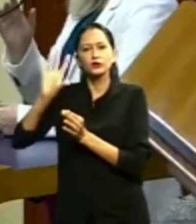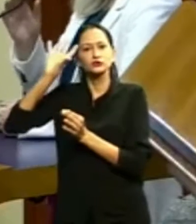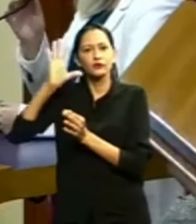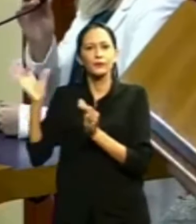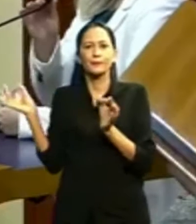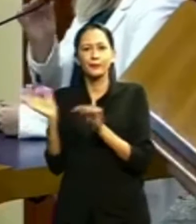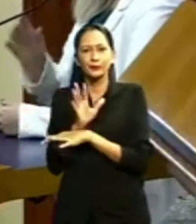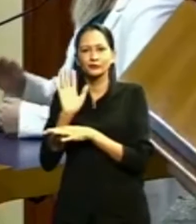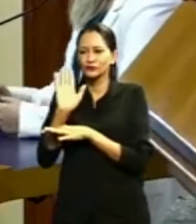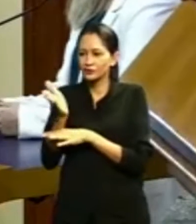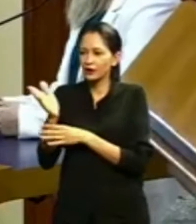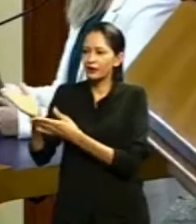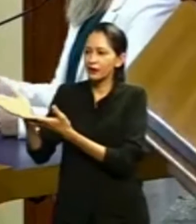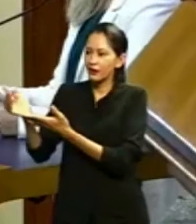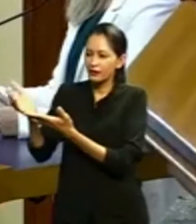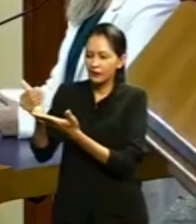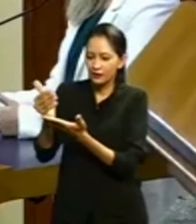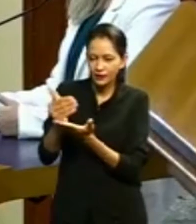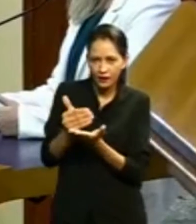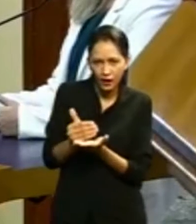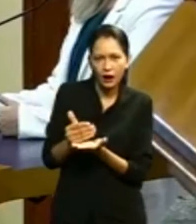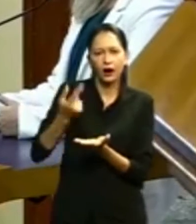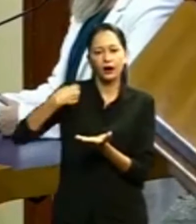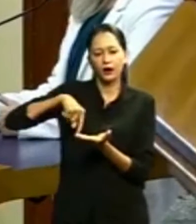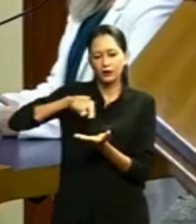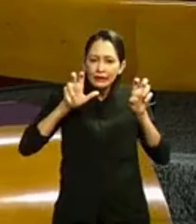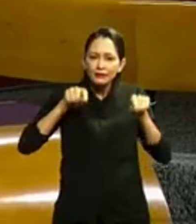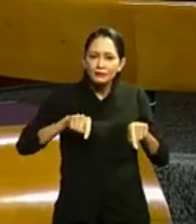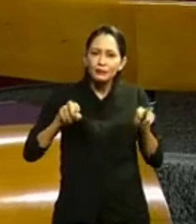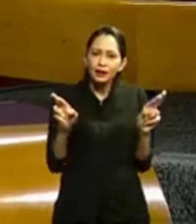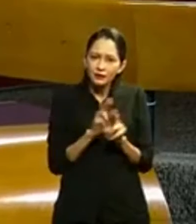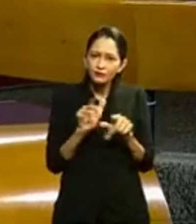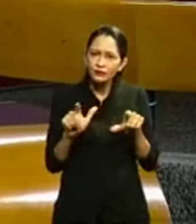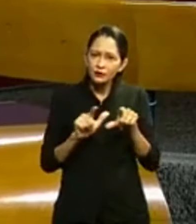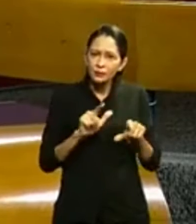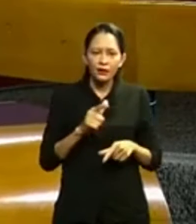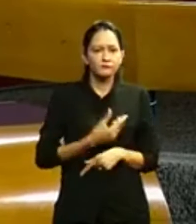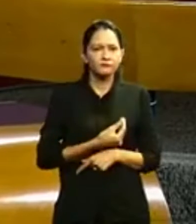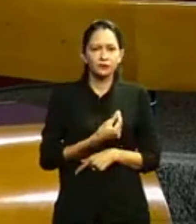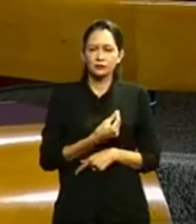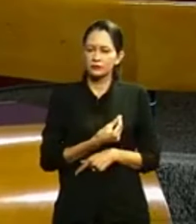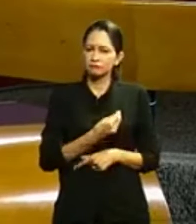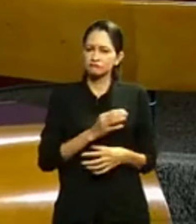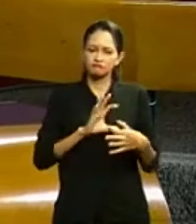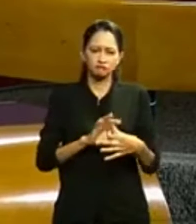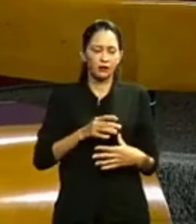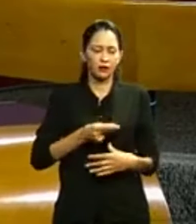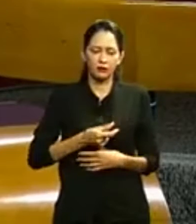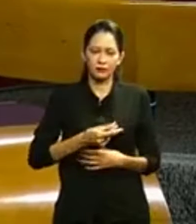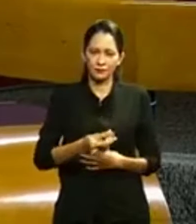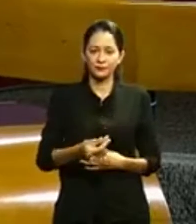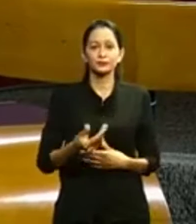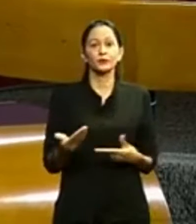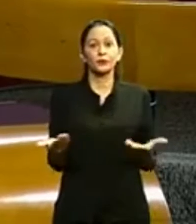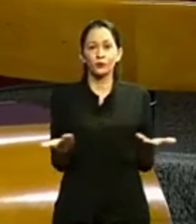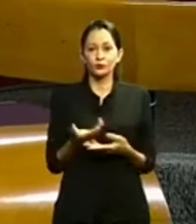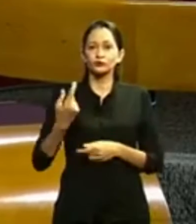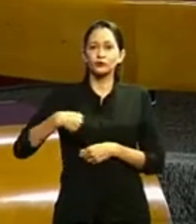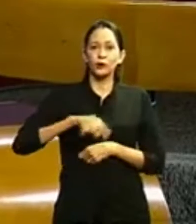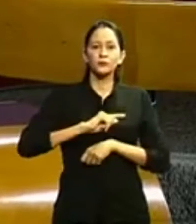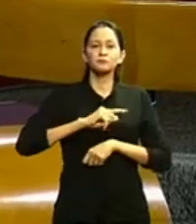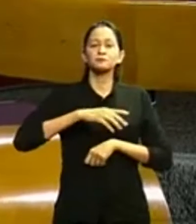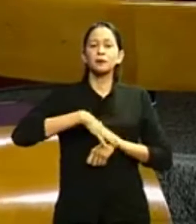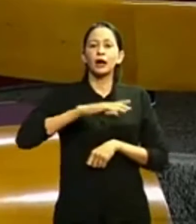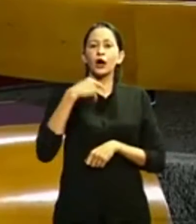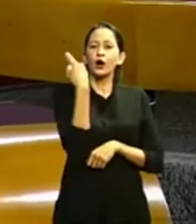foi enfrentada e o judiciário vai analisar aquele caso. Hoje a gente se relaciona muito mais no ambiente de trabalho do que